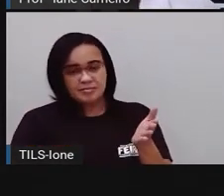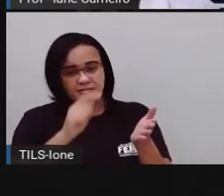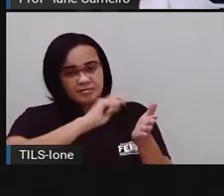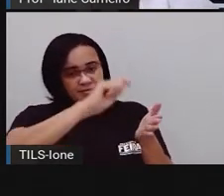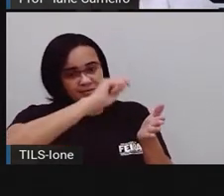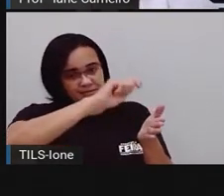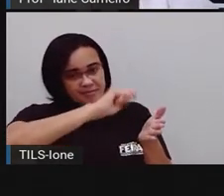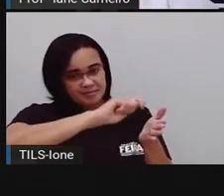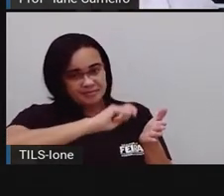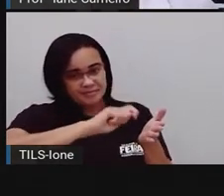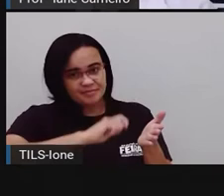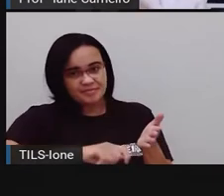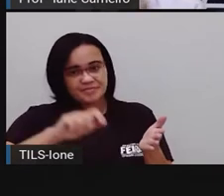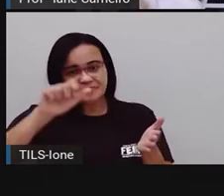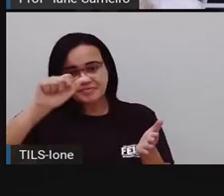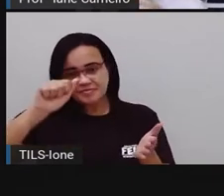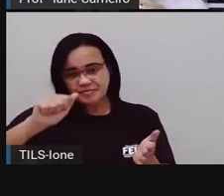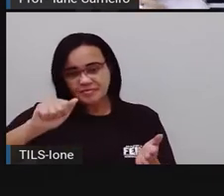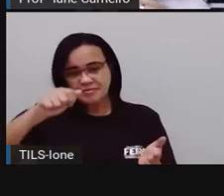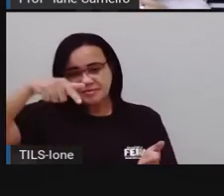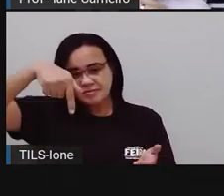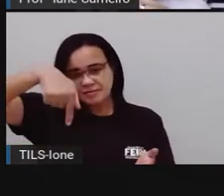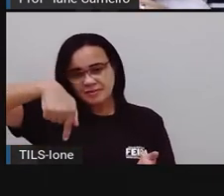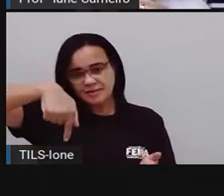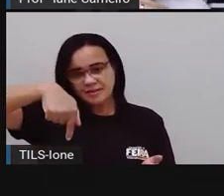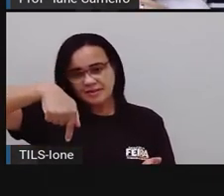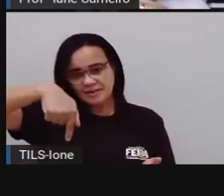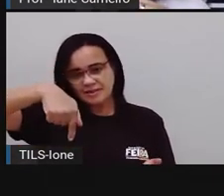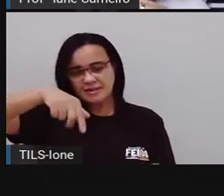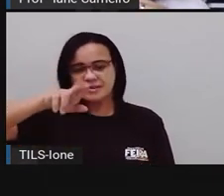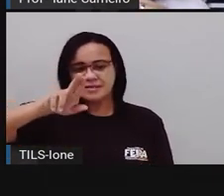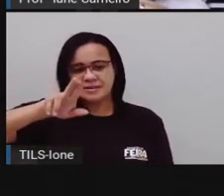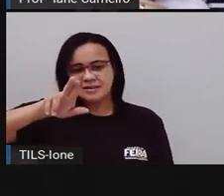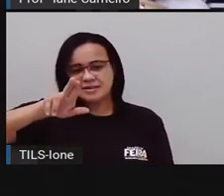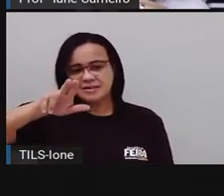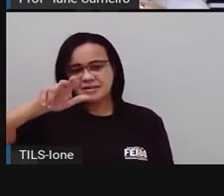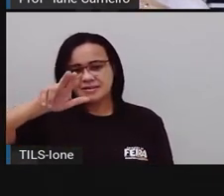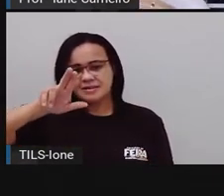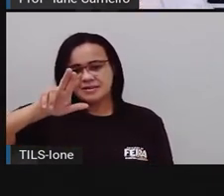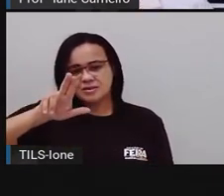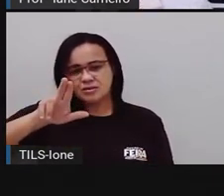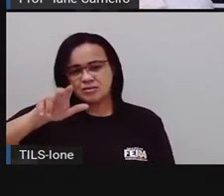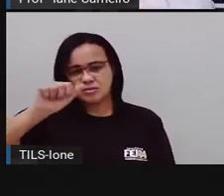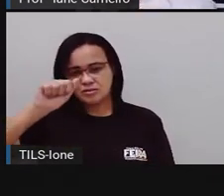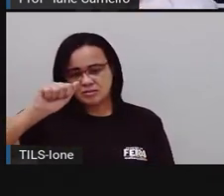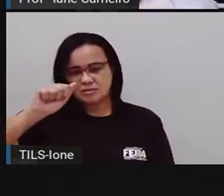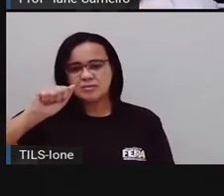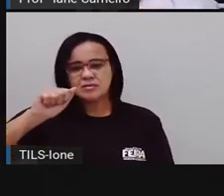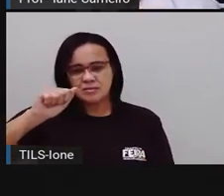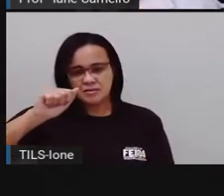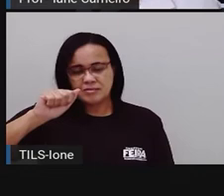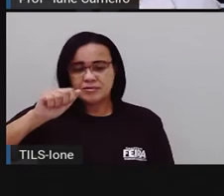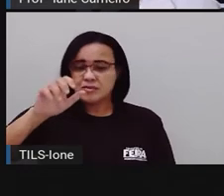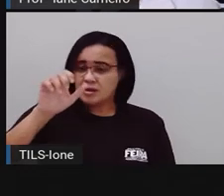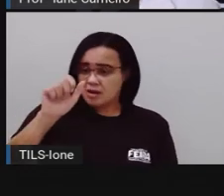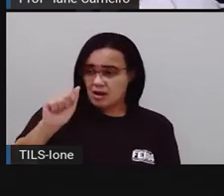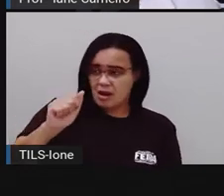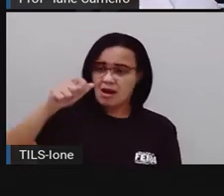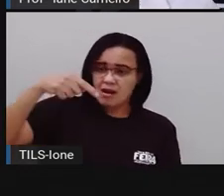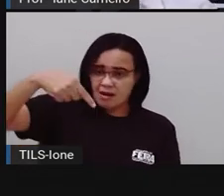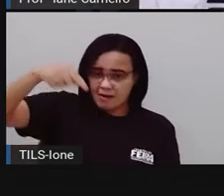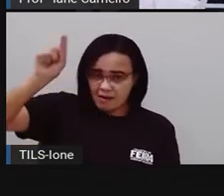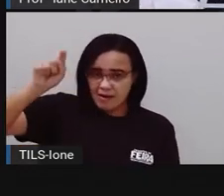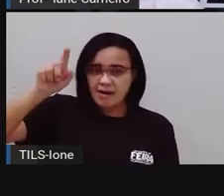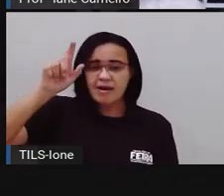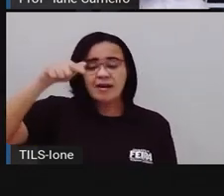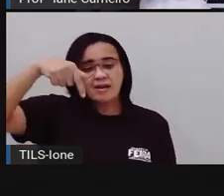Ó... Á... E aí, esse A da palavra água, ele tem um acento, tá bom? Ó... Á... Guá.